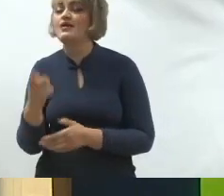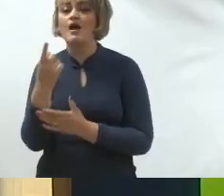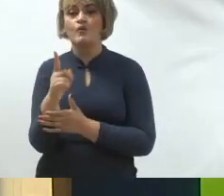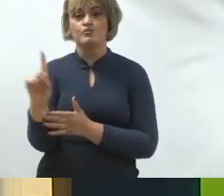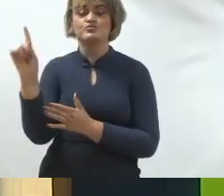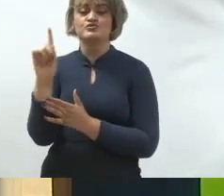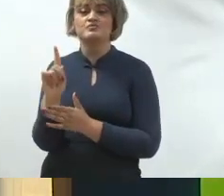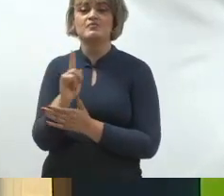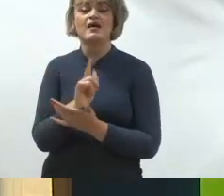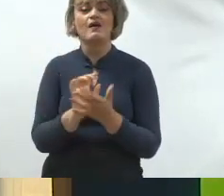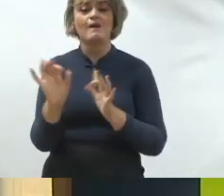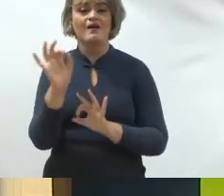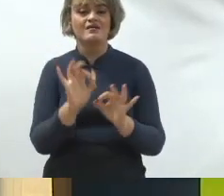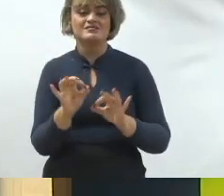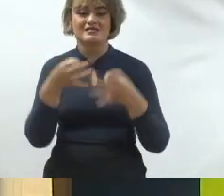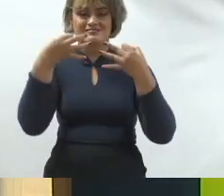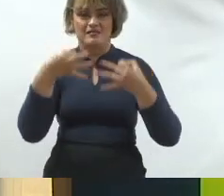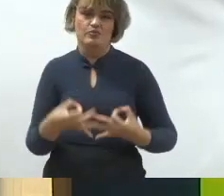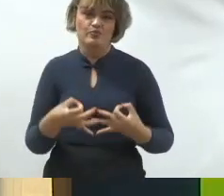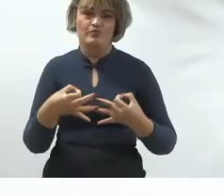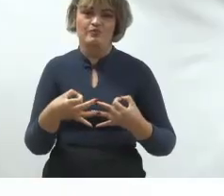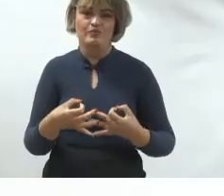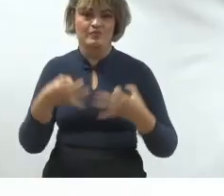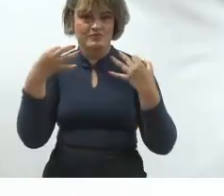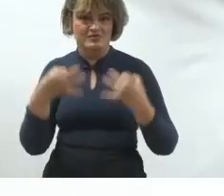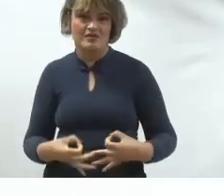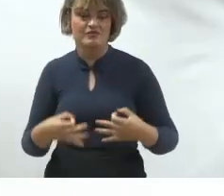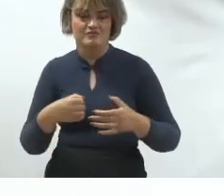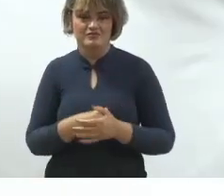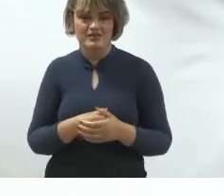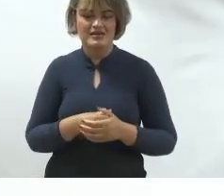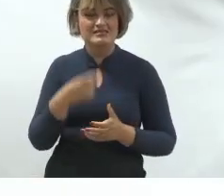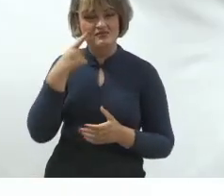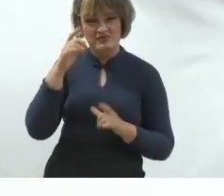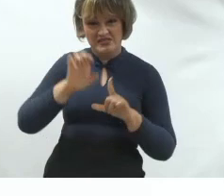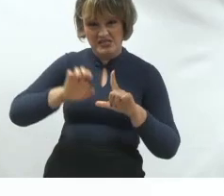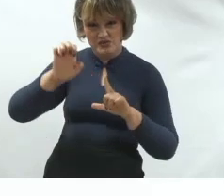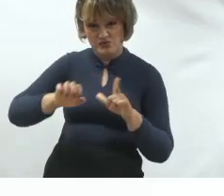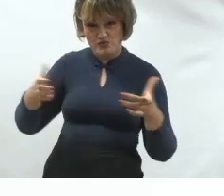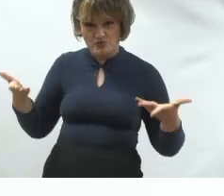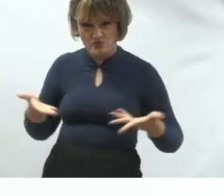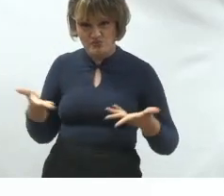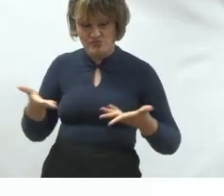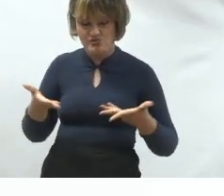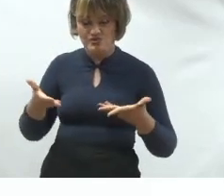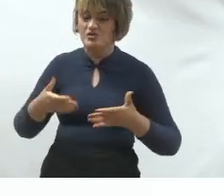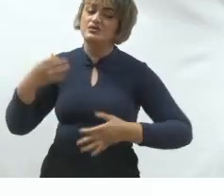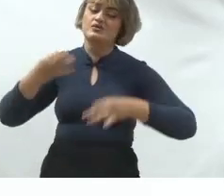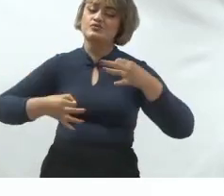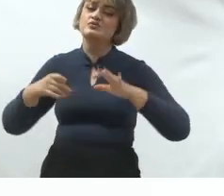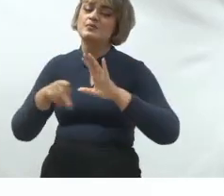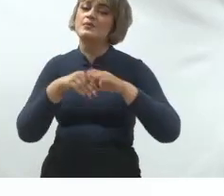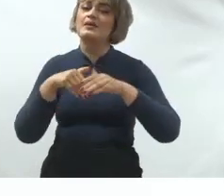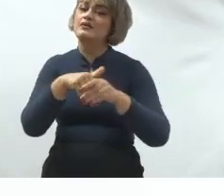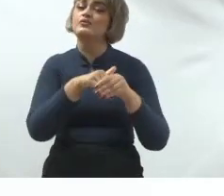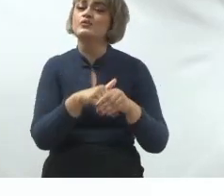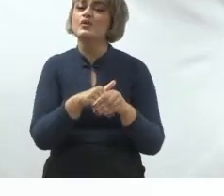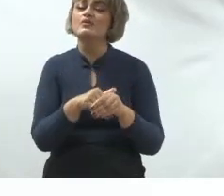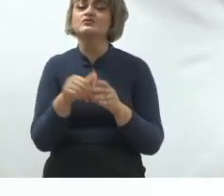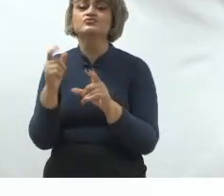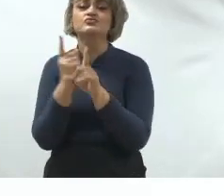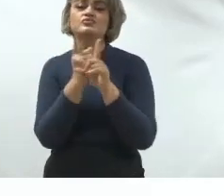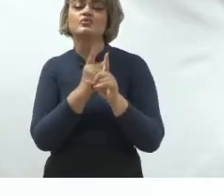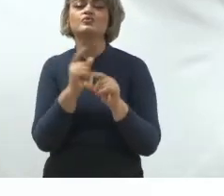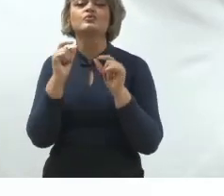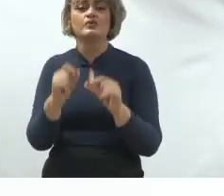fazer o certo é o certo. Se você puxar a estatística hoje da justiça eleitoral, o nós vamos ter